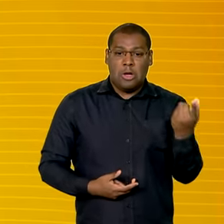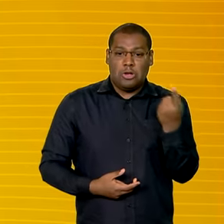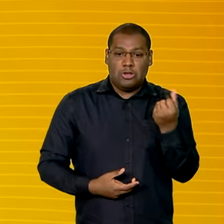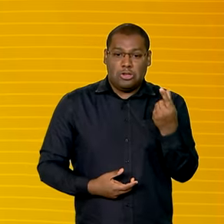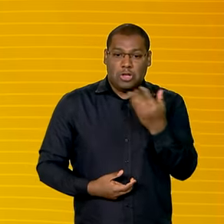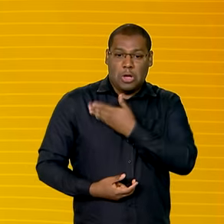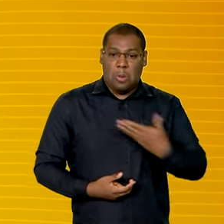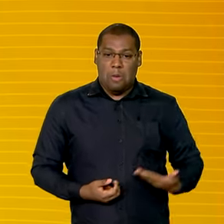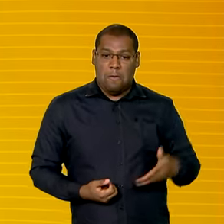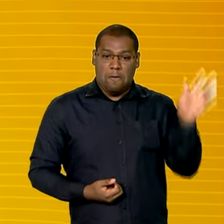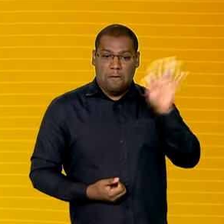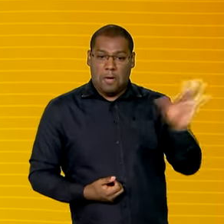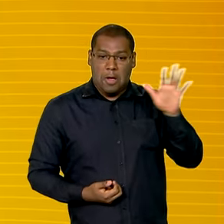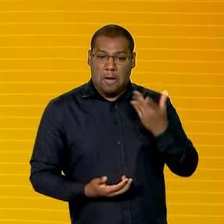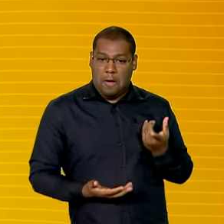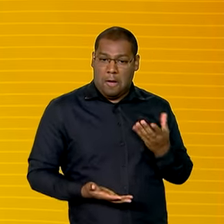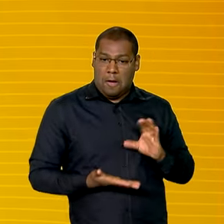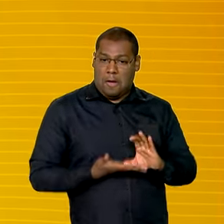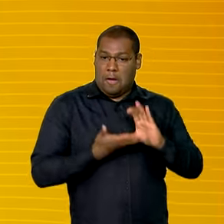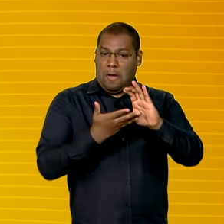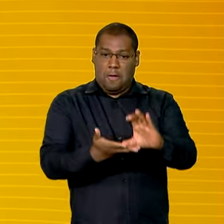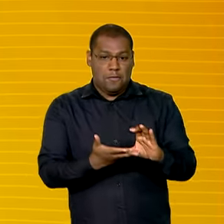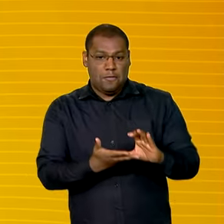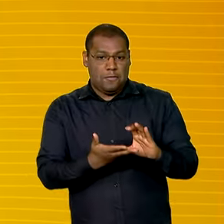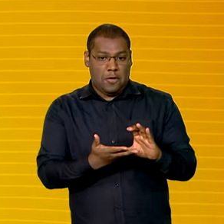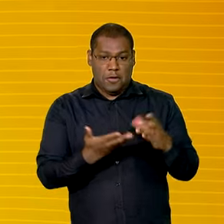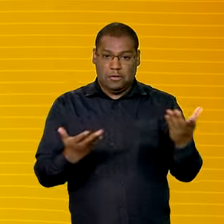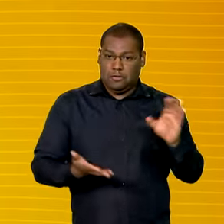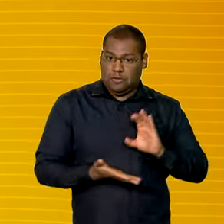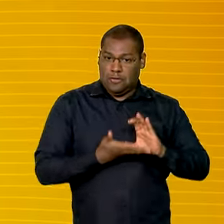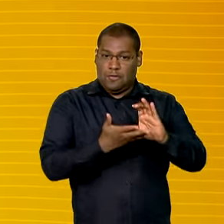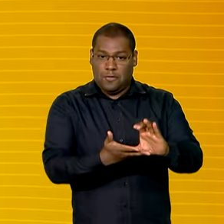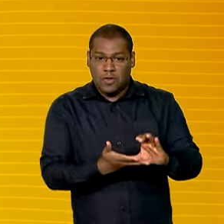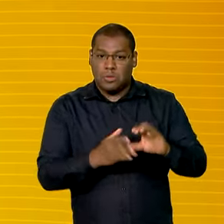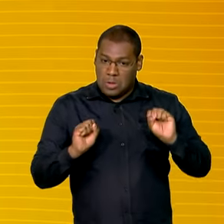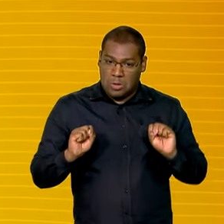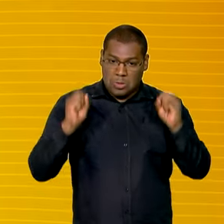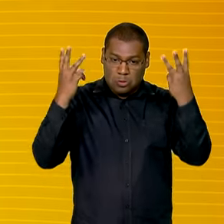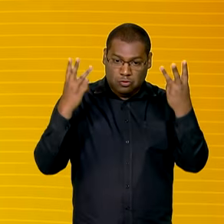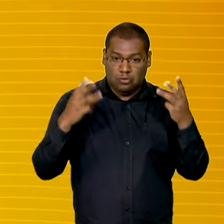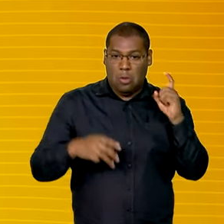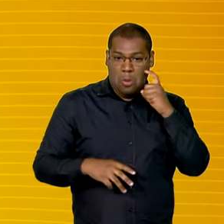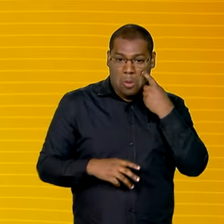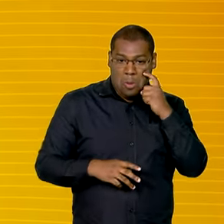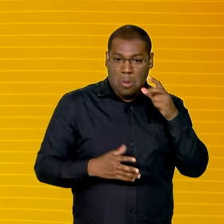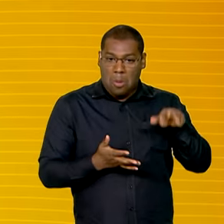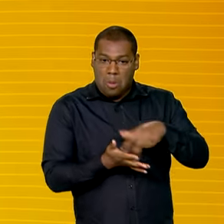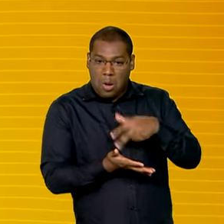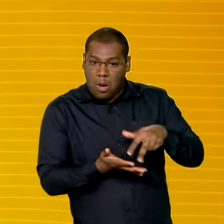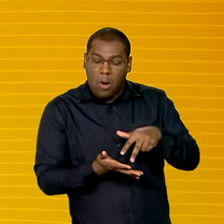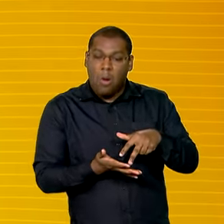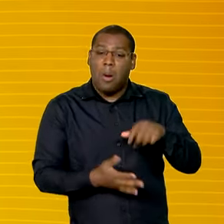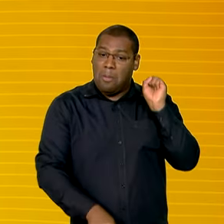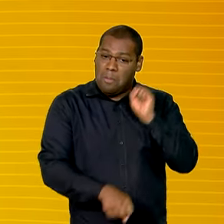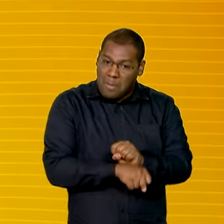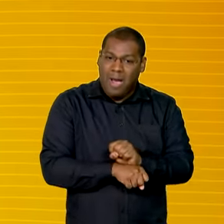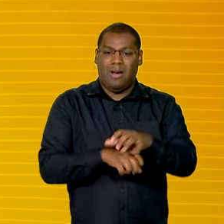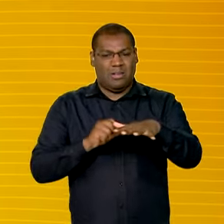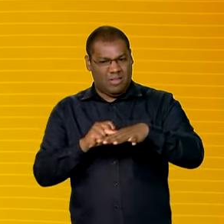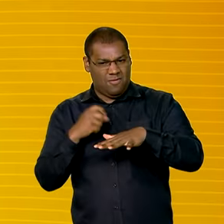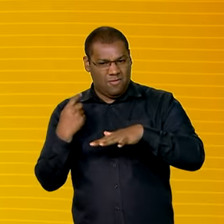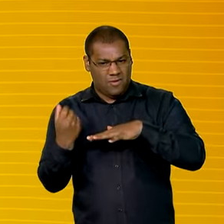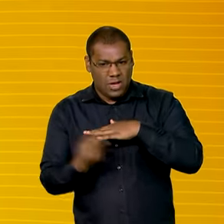federal o dinheiro que poderia estar sendo investido no Rio Grande do Sul isso é mentira. Chega de fake news vamos denunciar essas